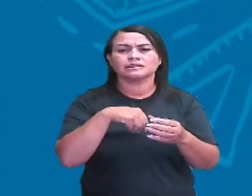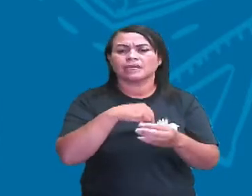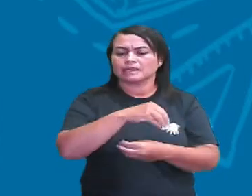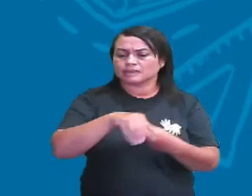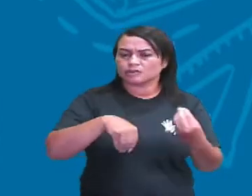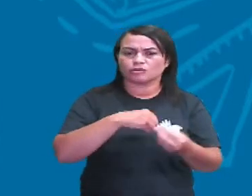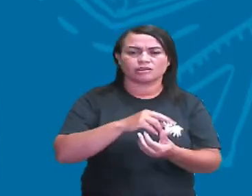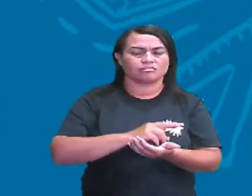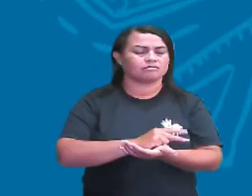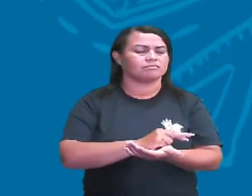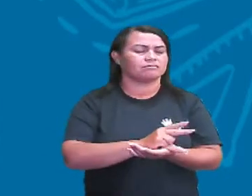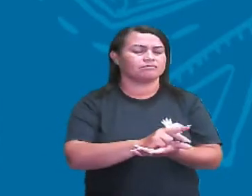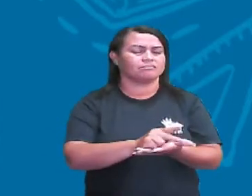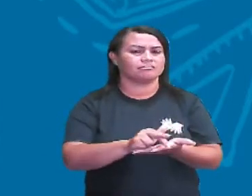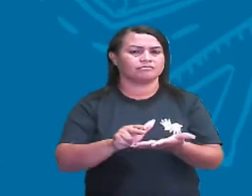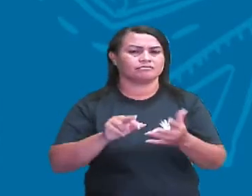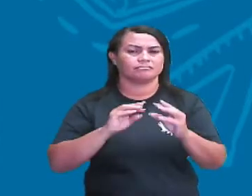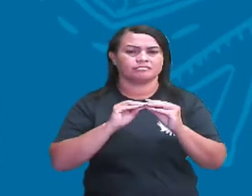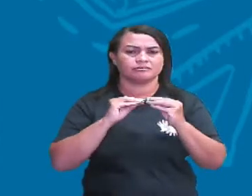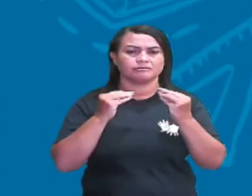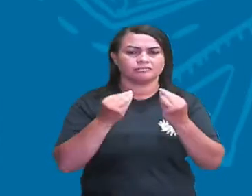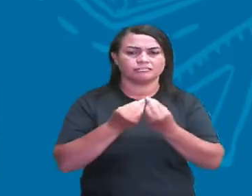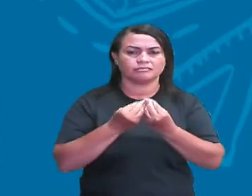centenas de outras substâncias,